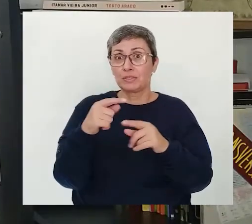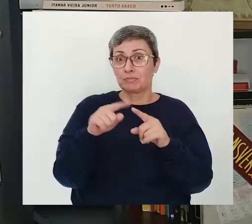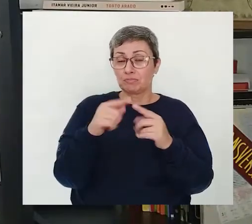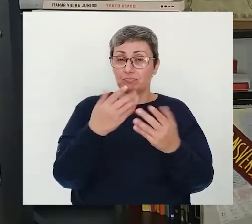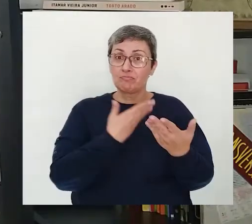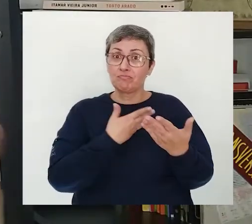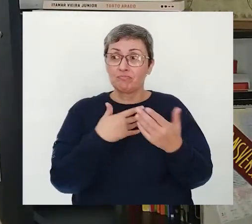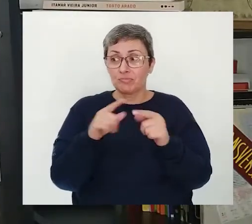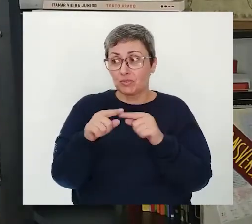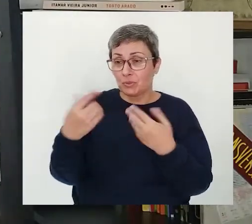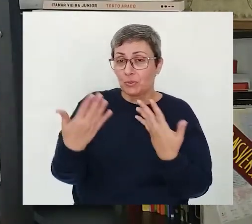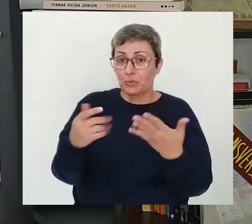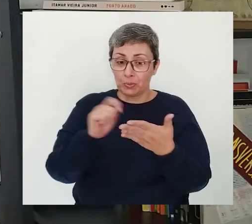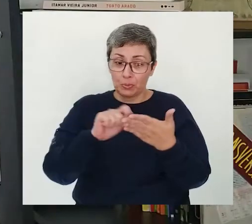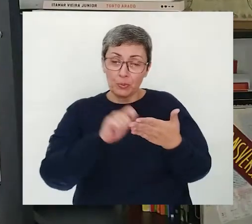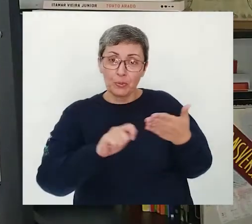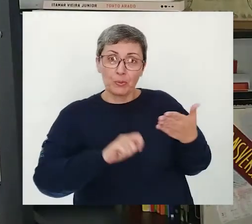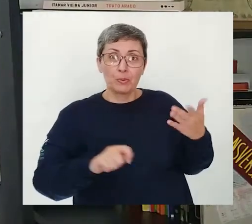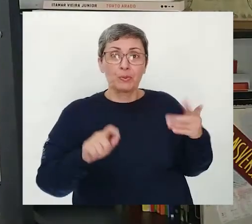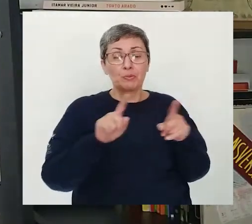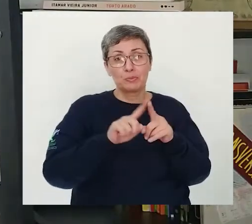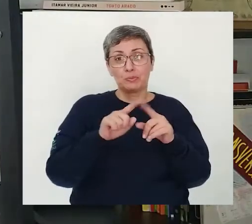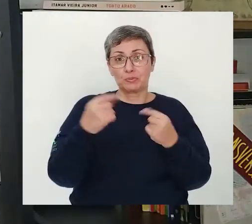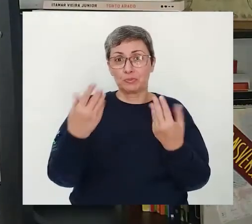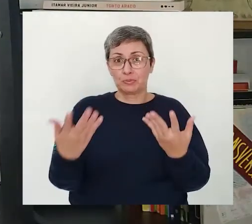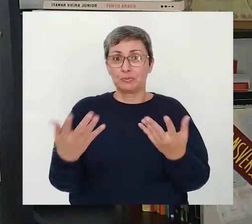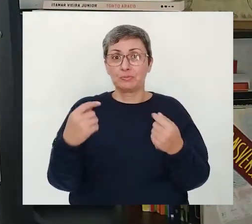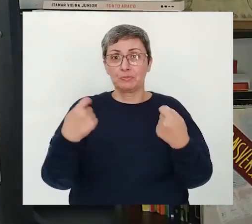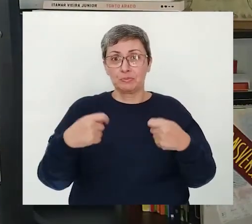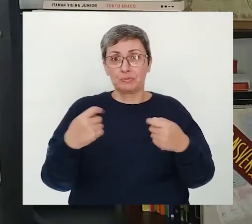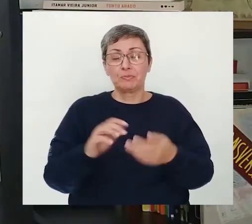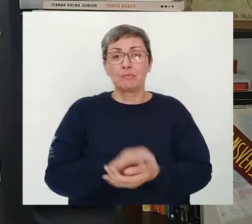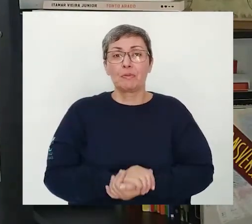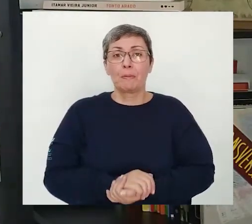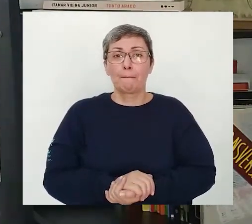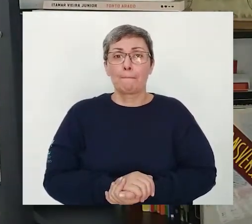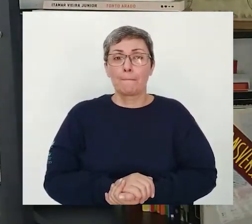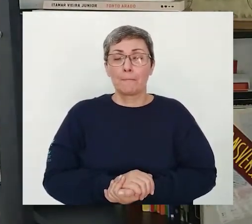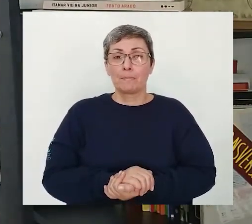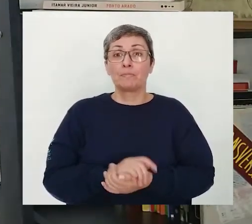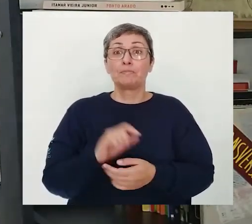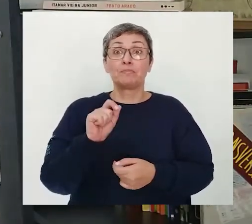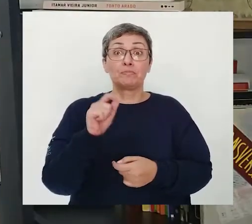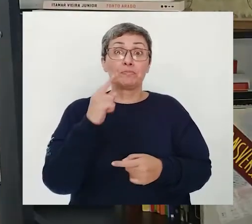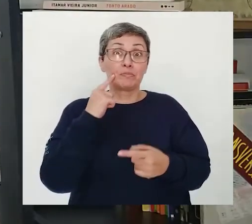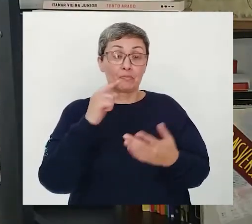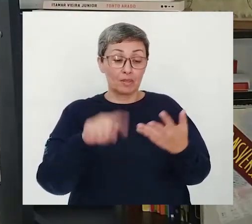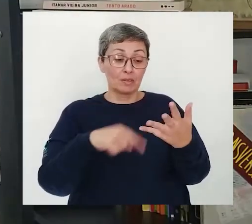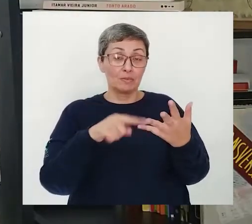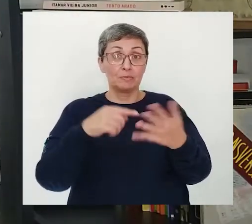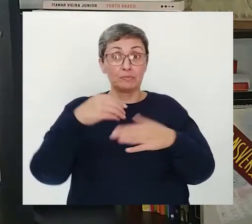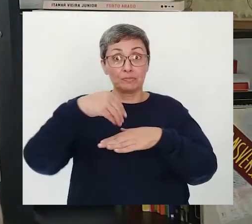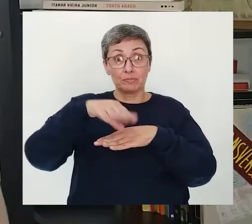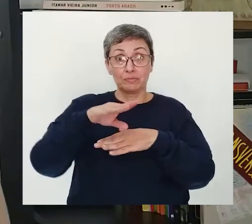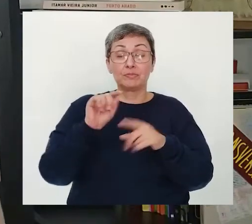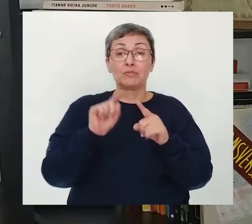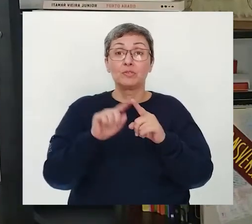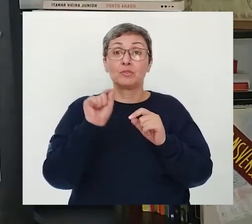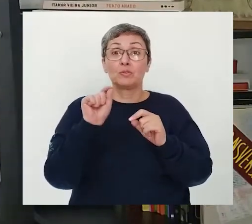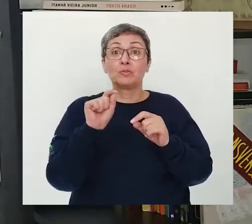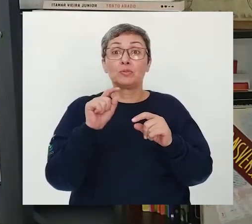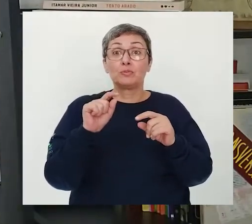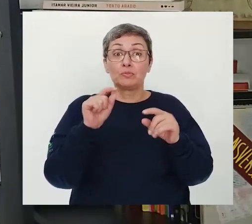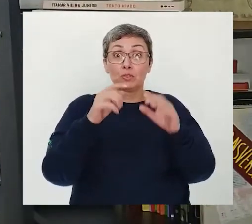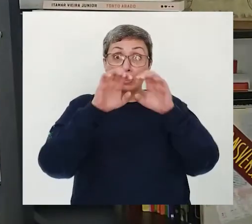disso Alguém próximo Para ir escrevendo Para vocês Também aí se precisarem Uma quarta dica É para vocês